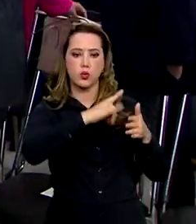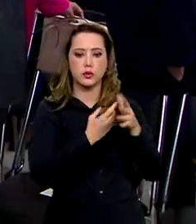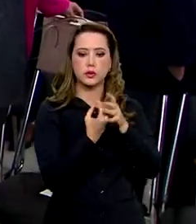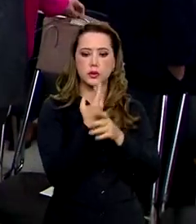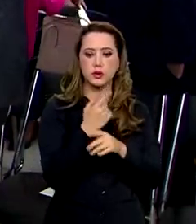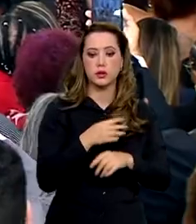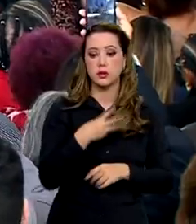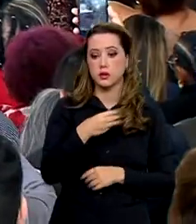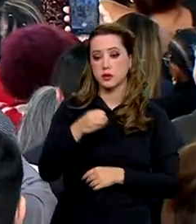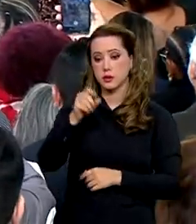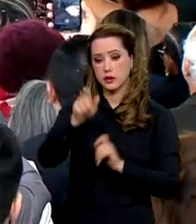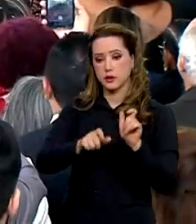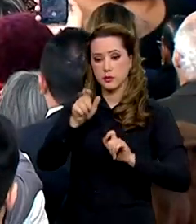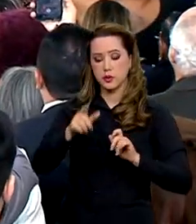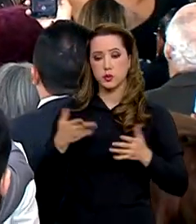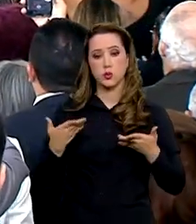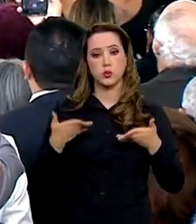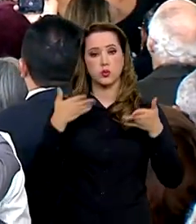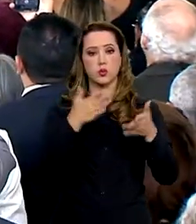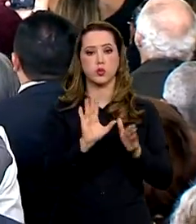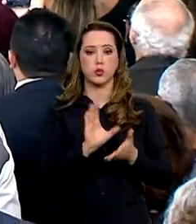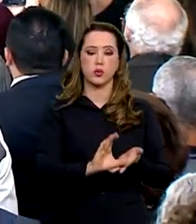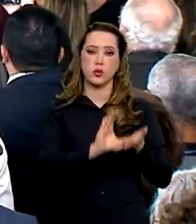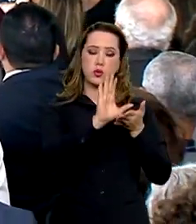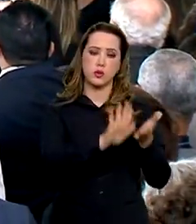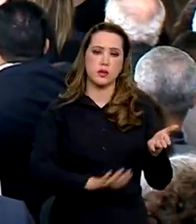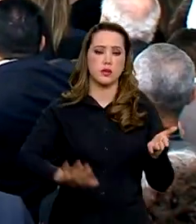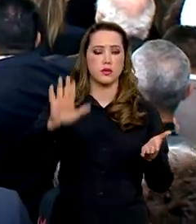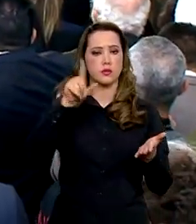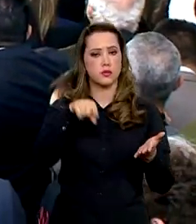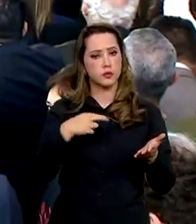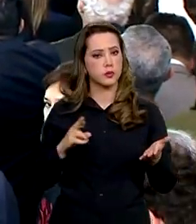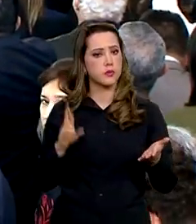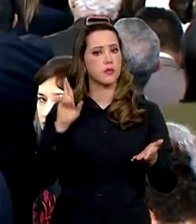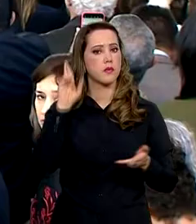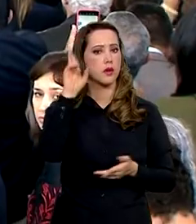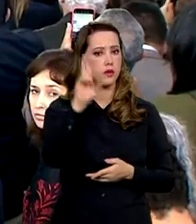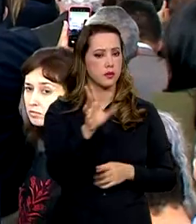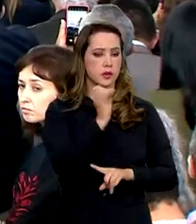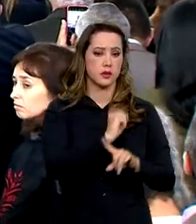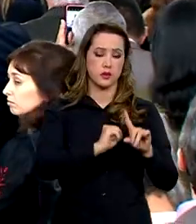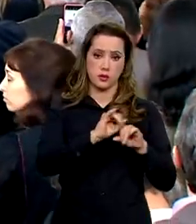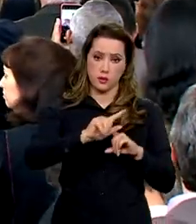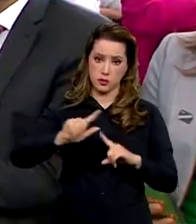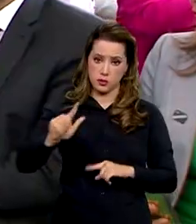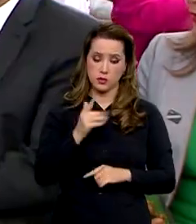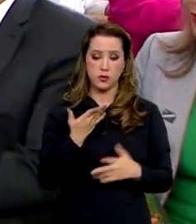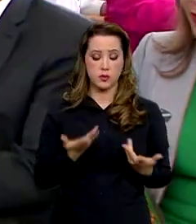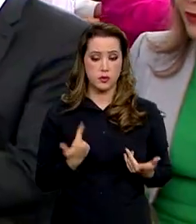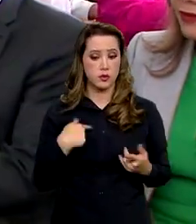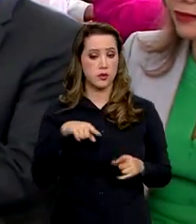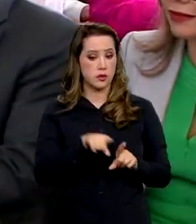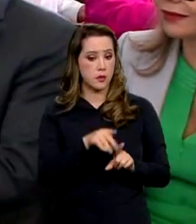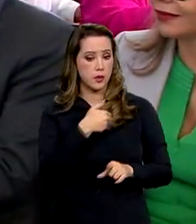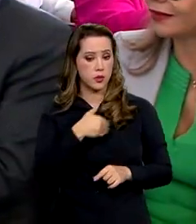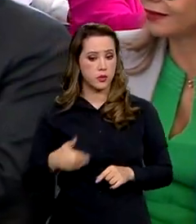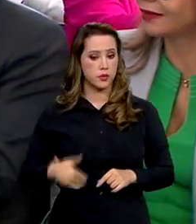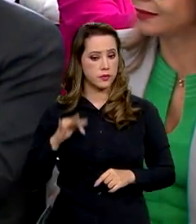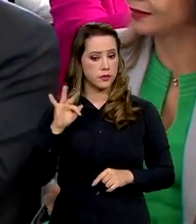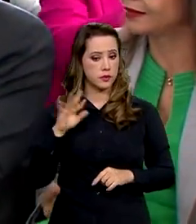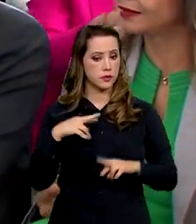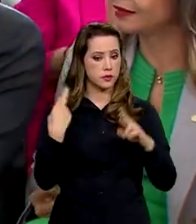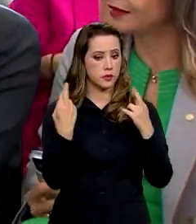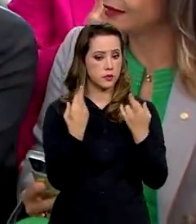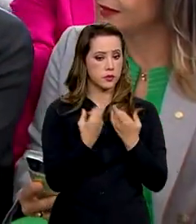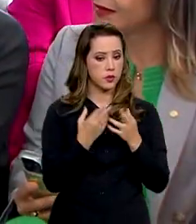de 300 participantes, entre conselheiros nacionais, representantes da sociedade civil e do governo federal, se